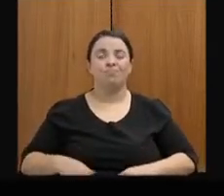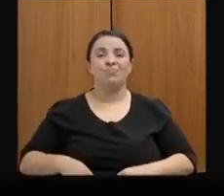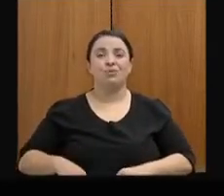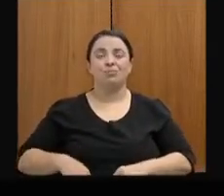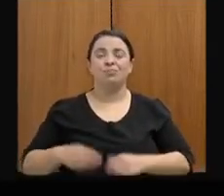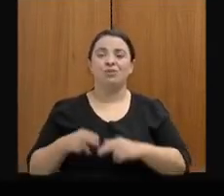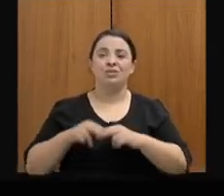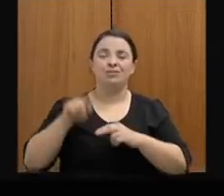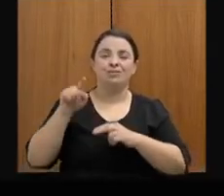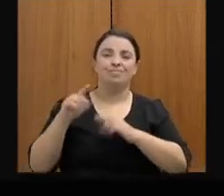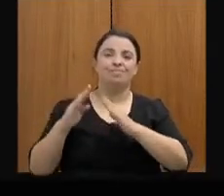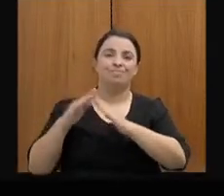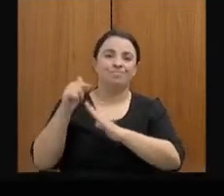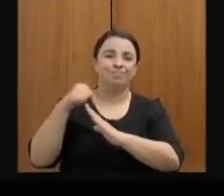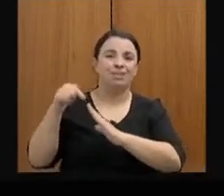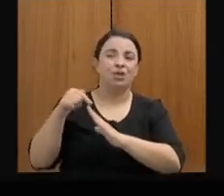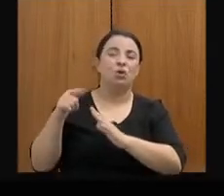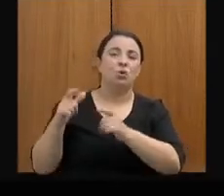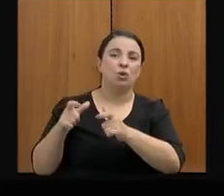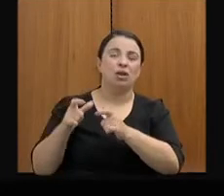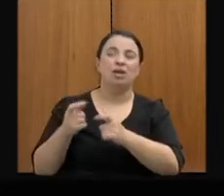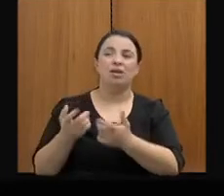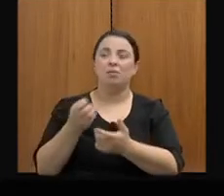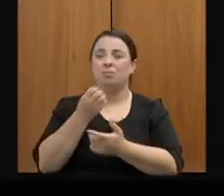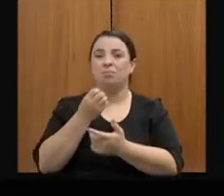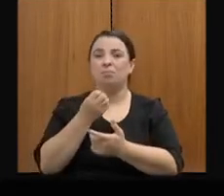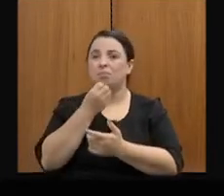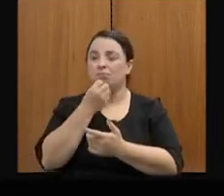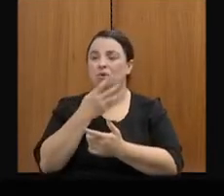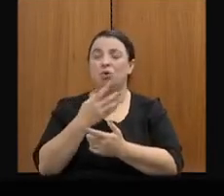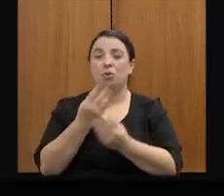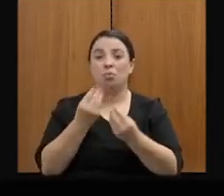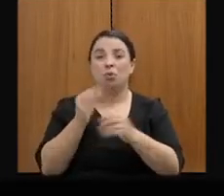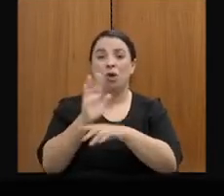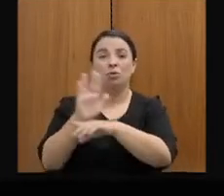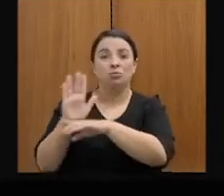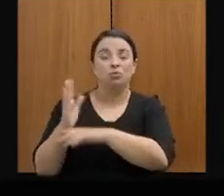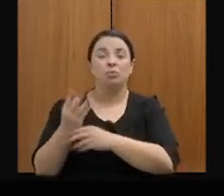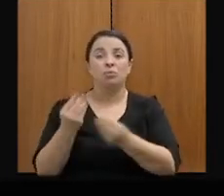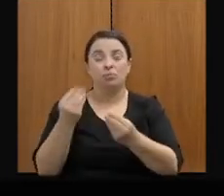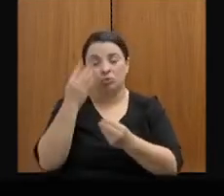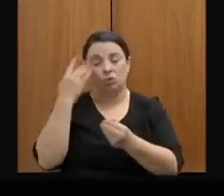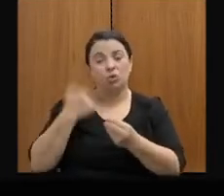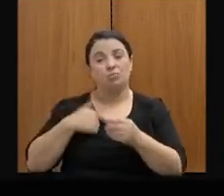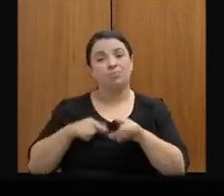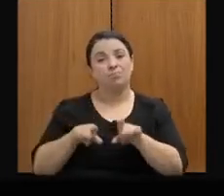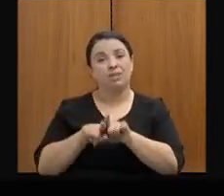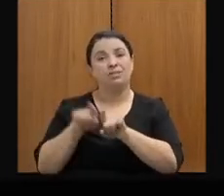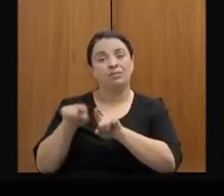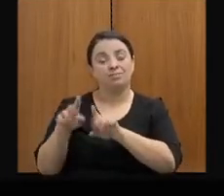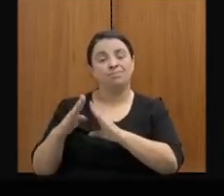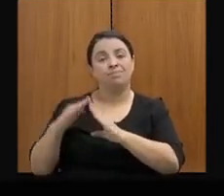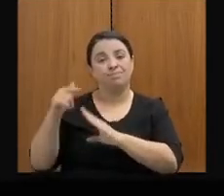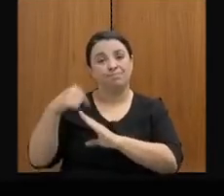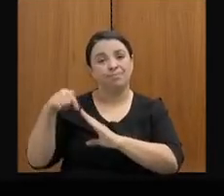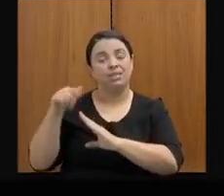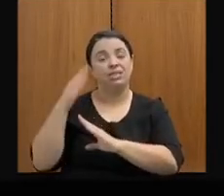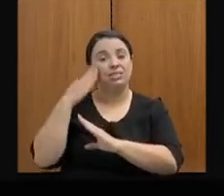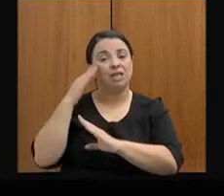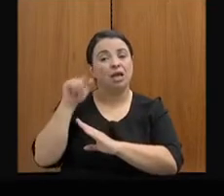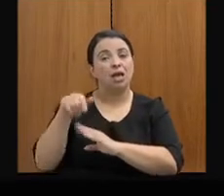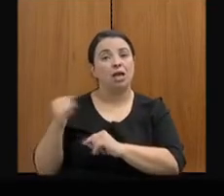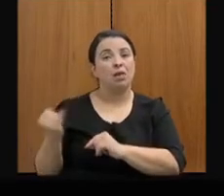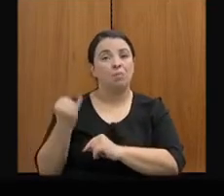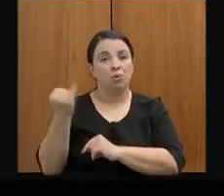nos auxilia nas horas mais difíceis. somos todos parceiros da Santa Casa e sabemos a importância que ela tem para a